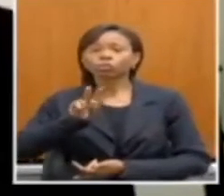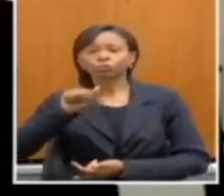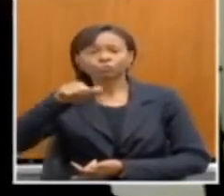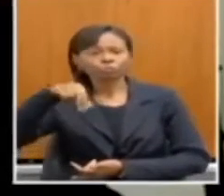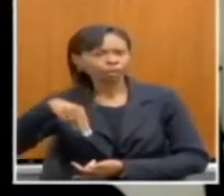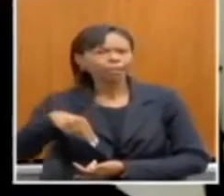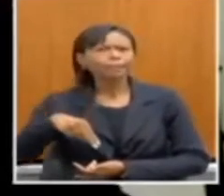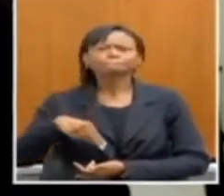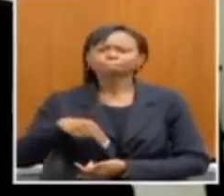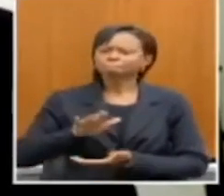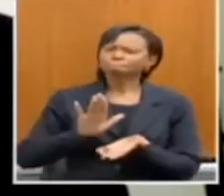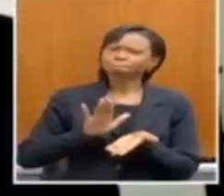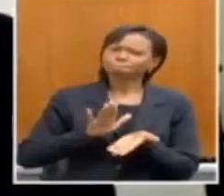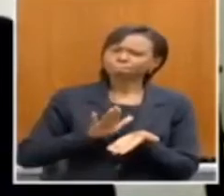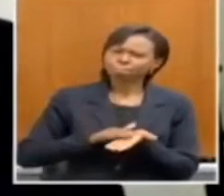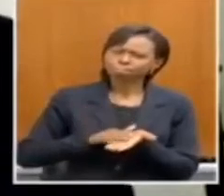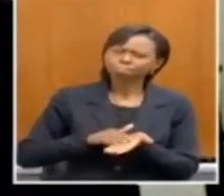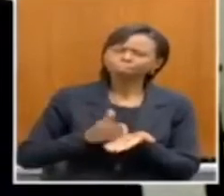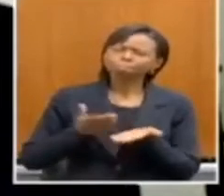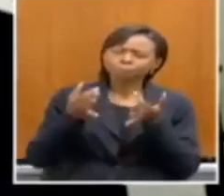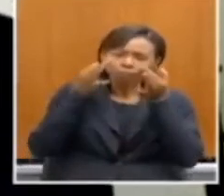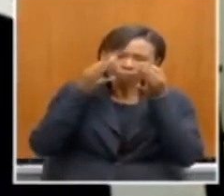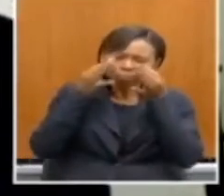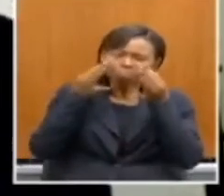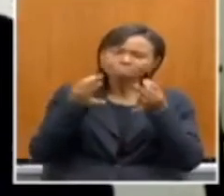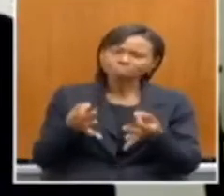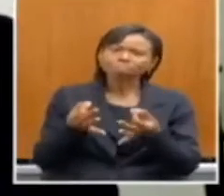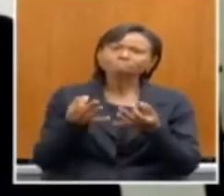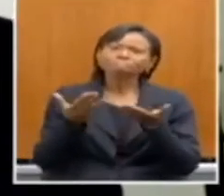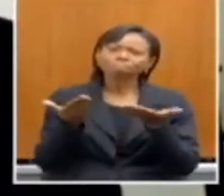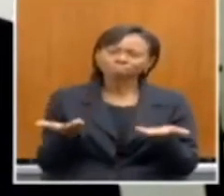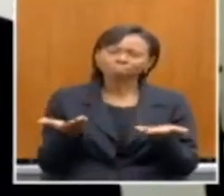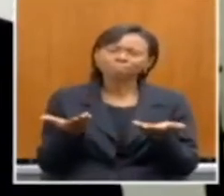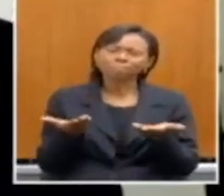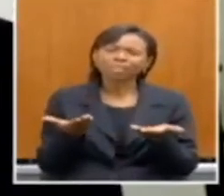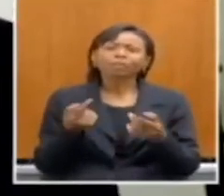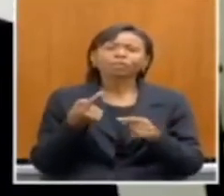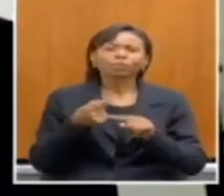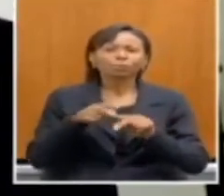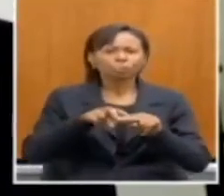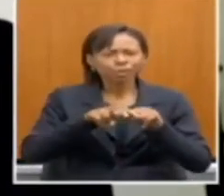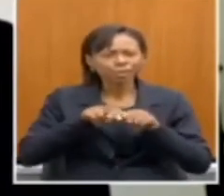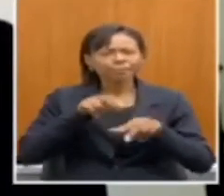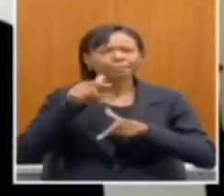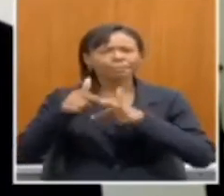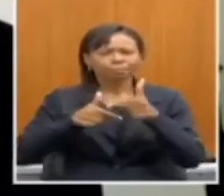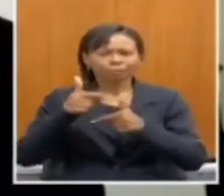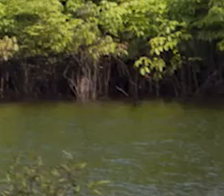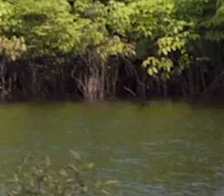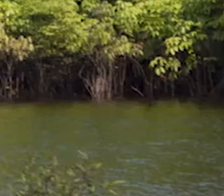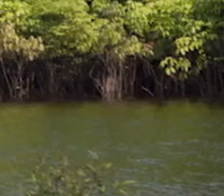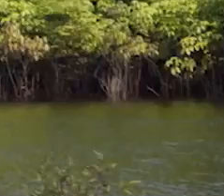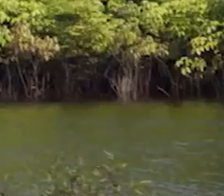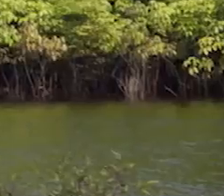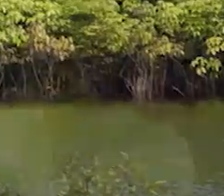o nosso reconhecimento e também as nossas saudações pelo trabalho que tem feito.